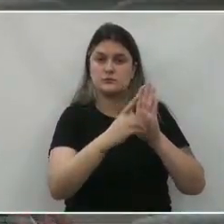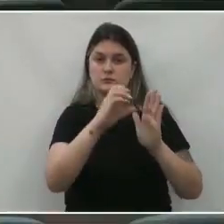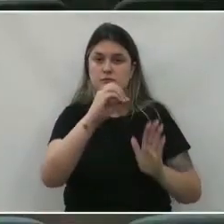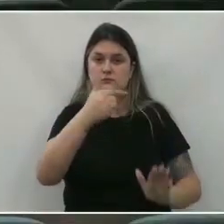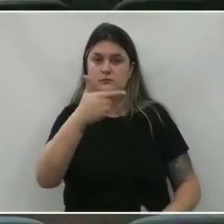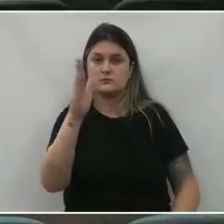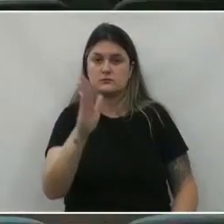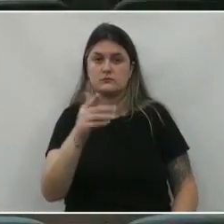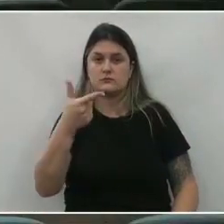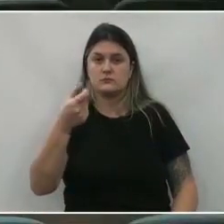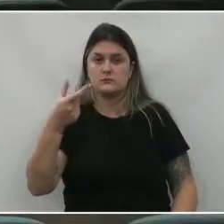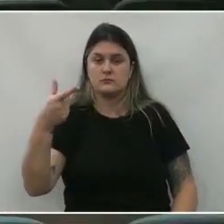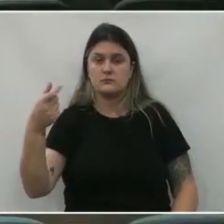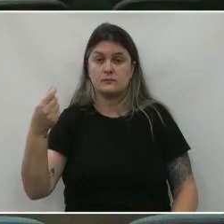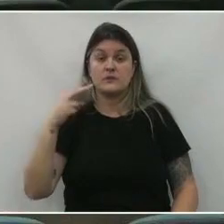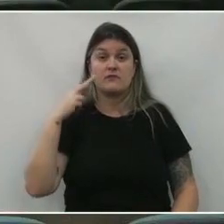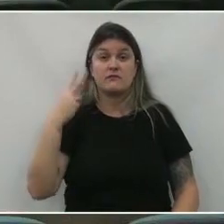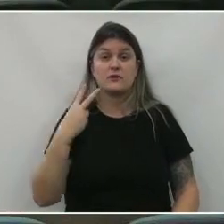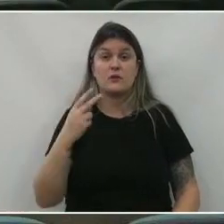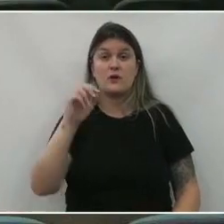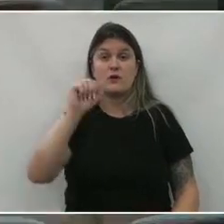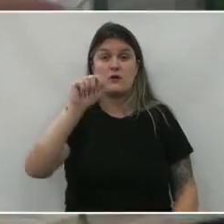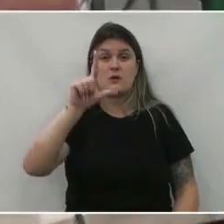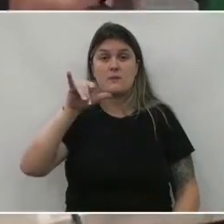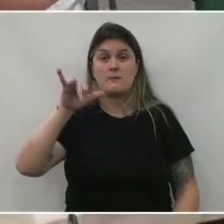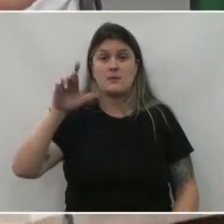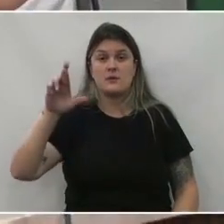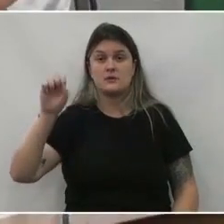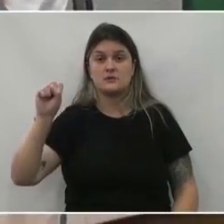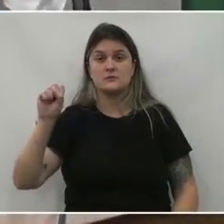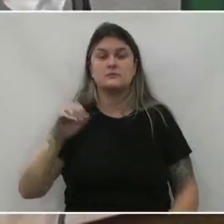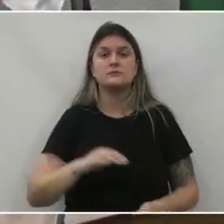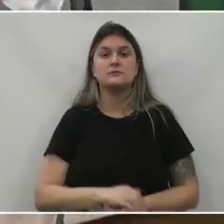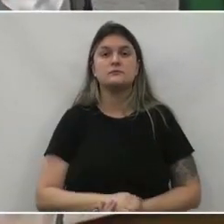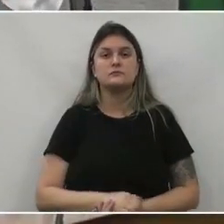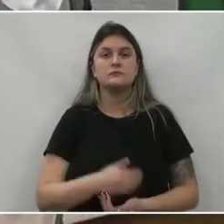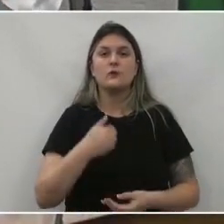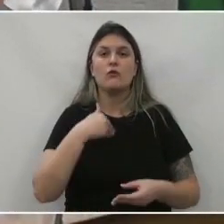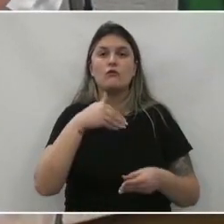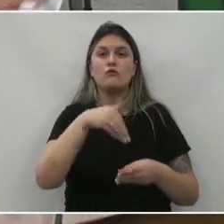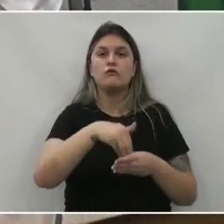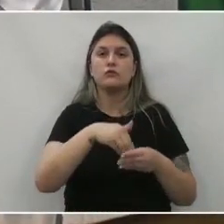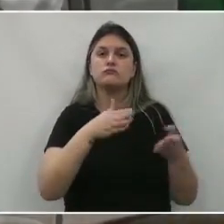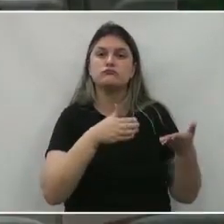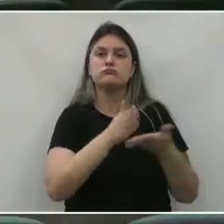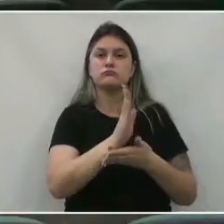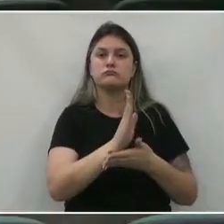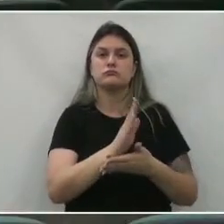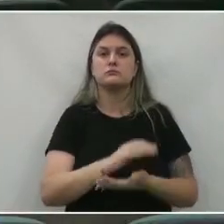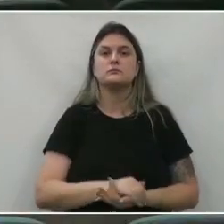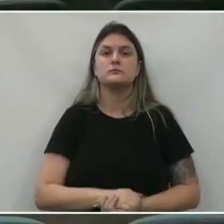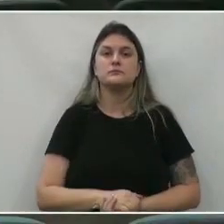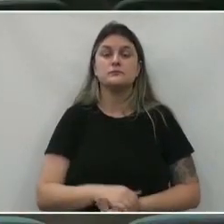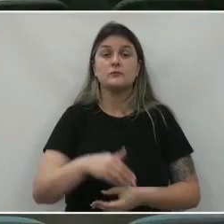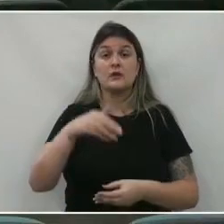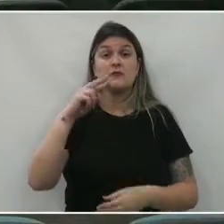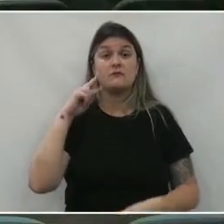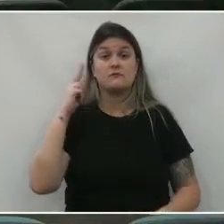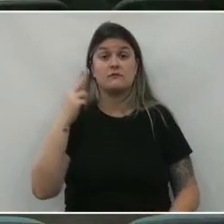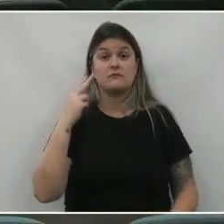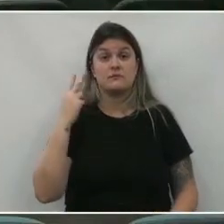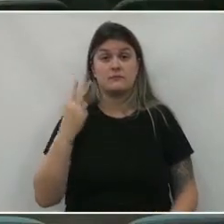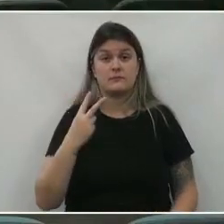vereador almiris bugai filho favorável senhor presidente vereador